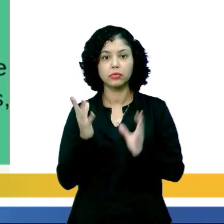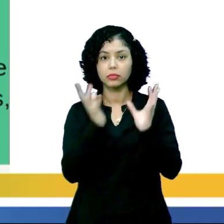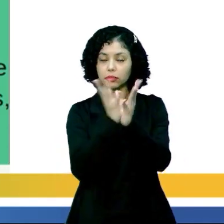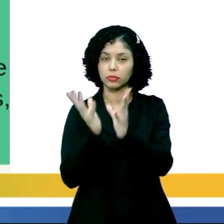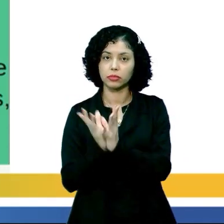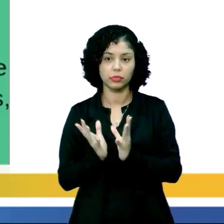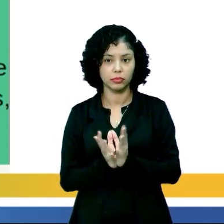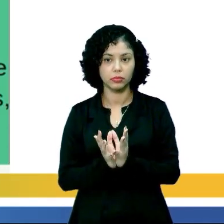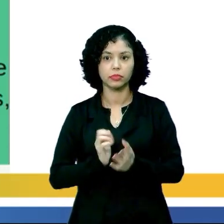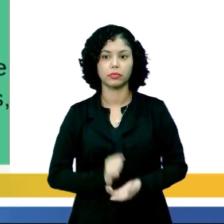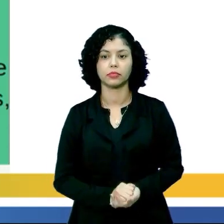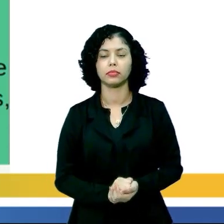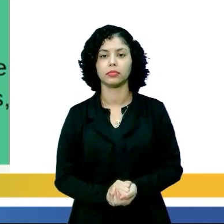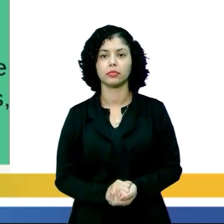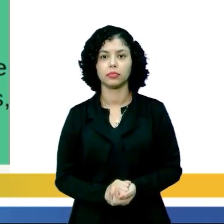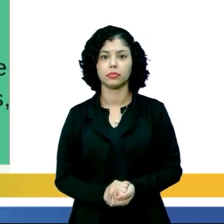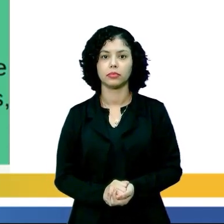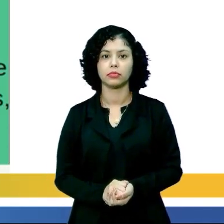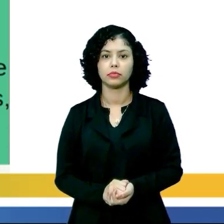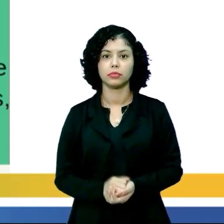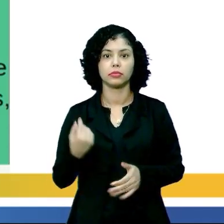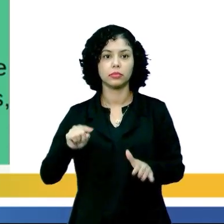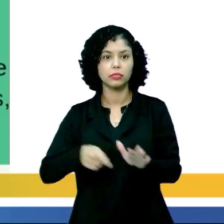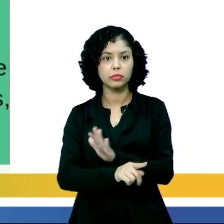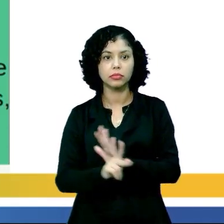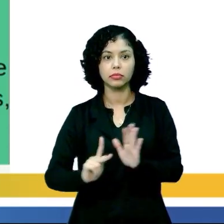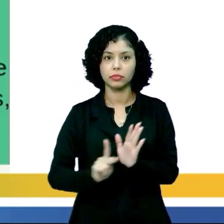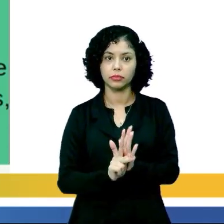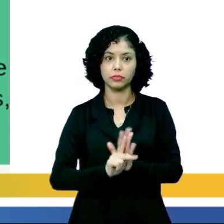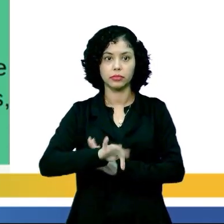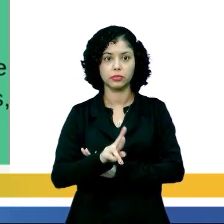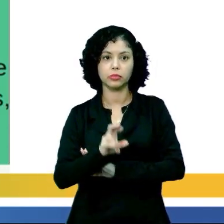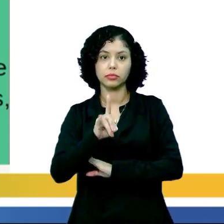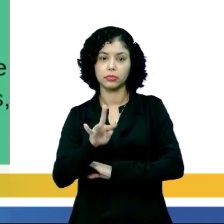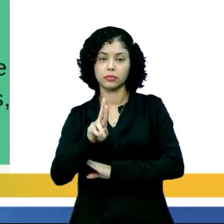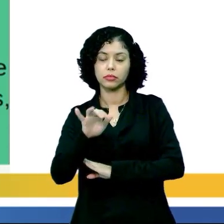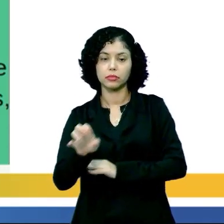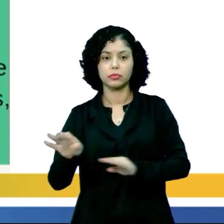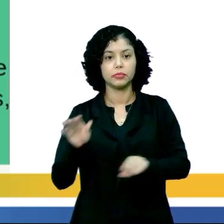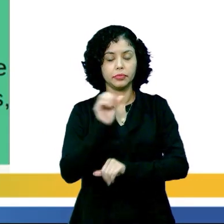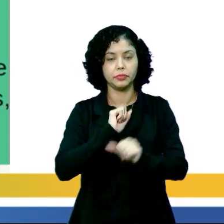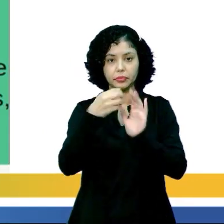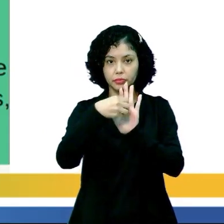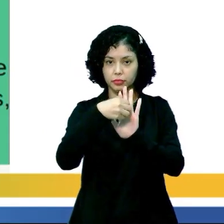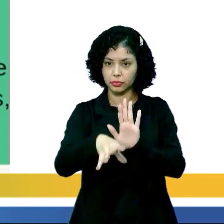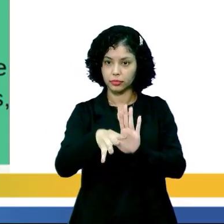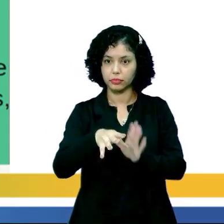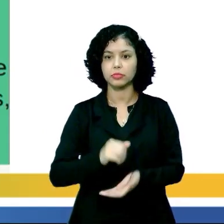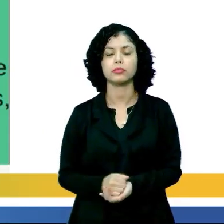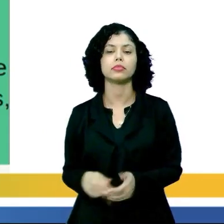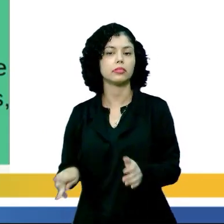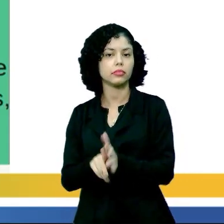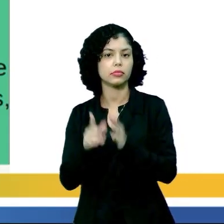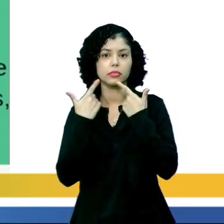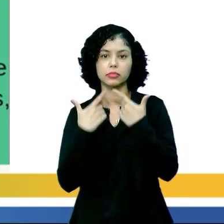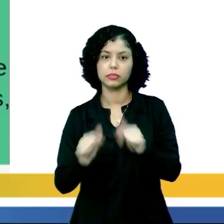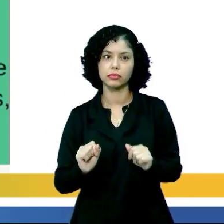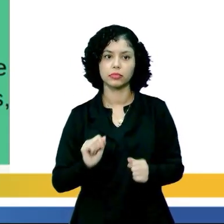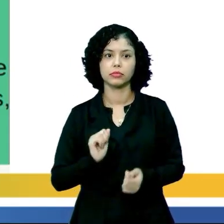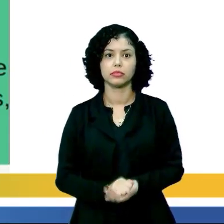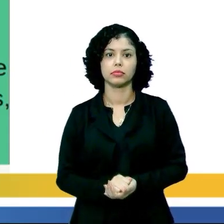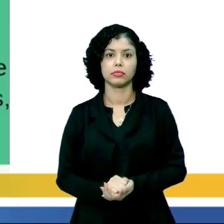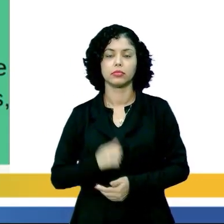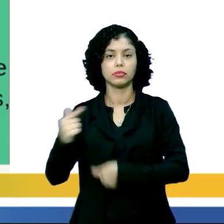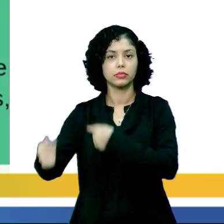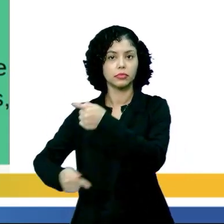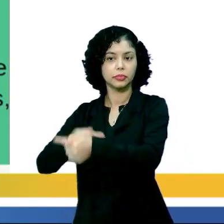coletividade e ela é permeada de subjetividade e transmitida pela linguagem entre